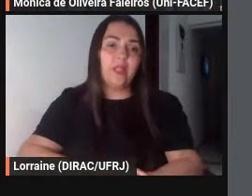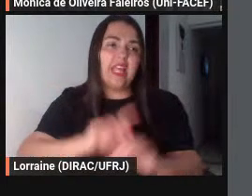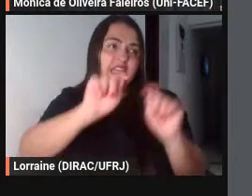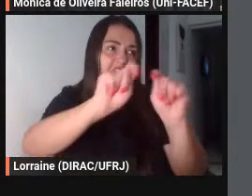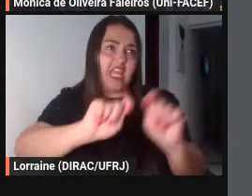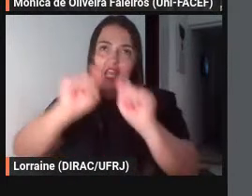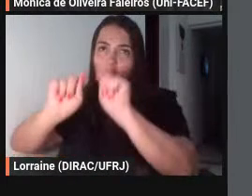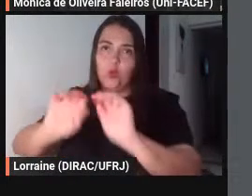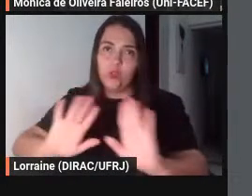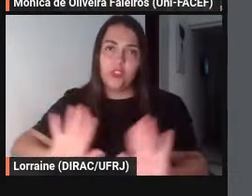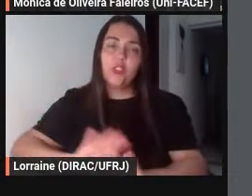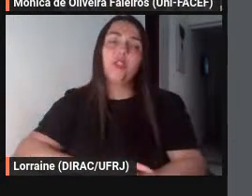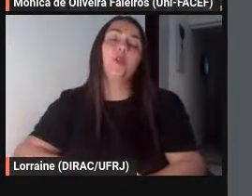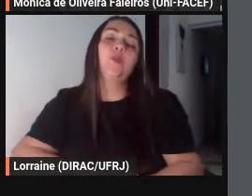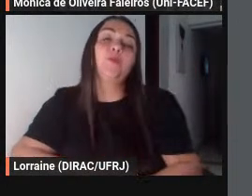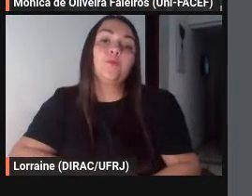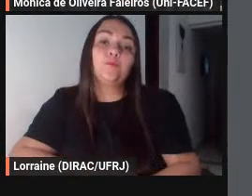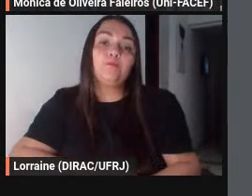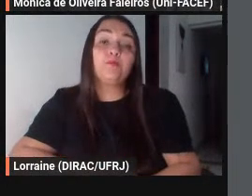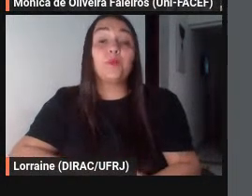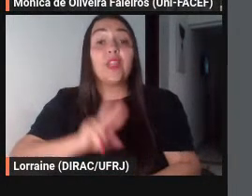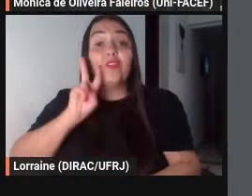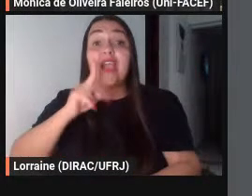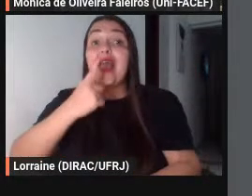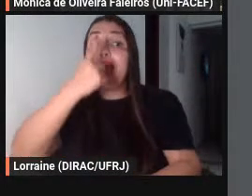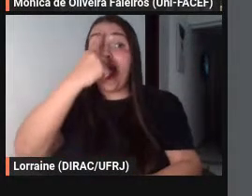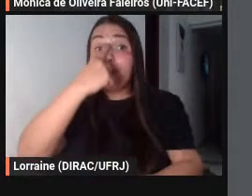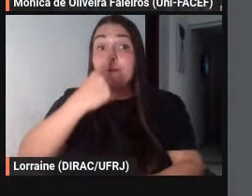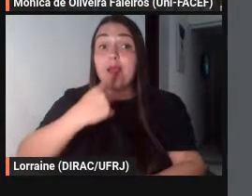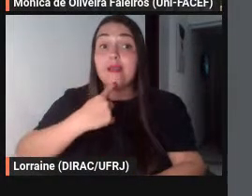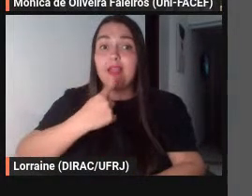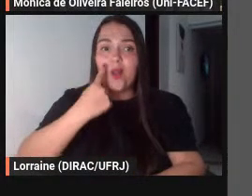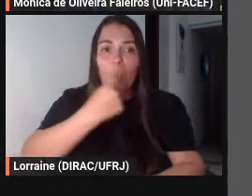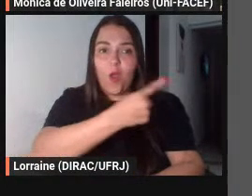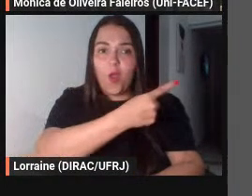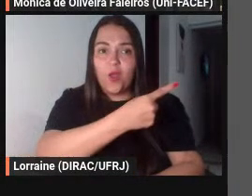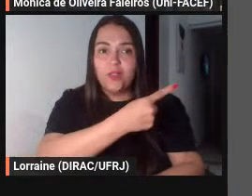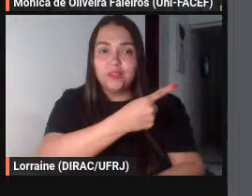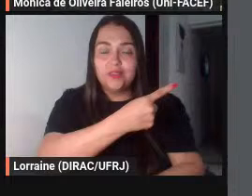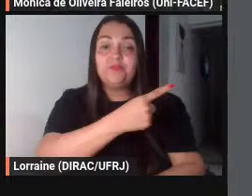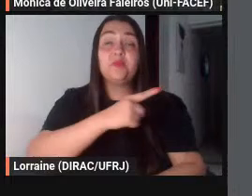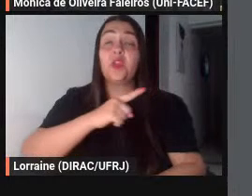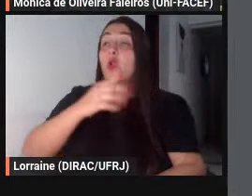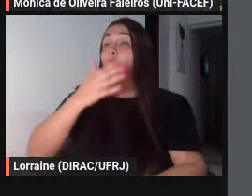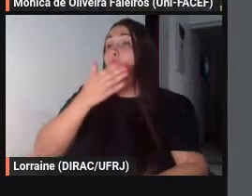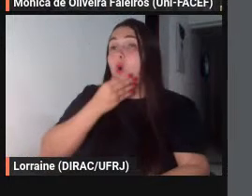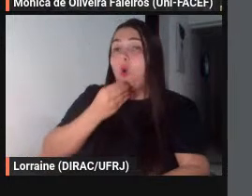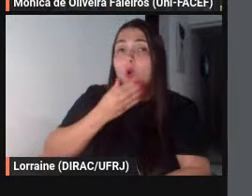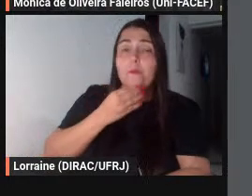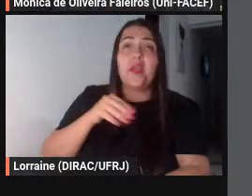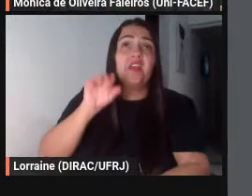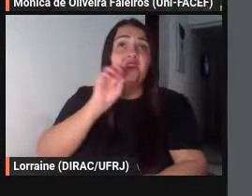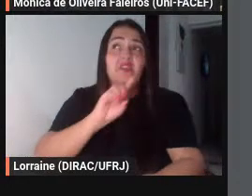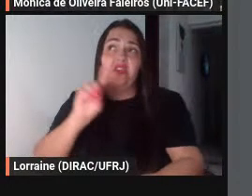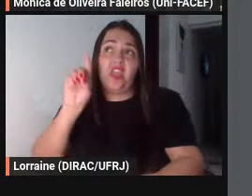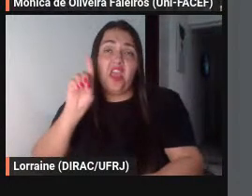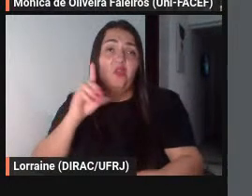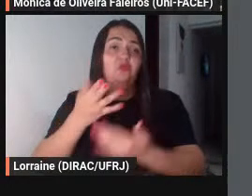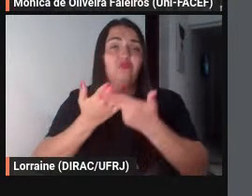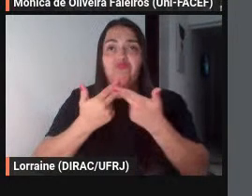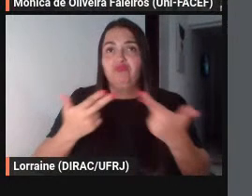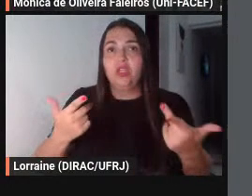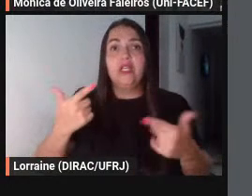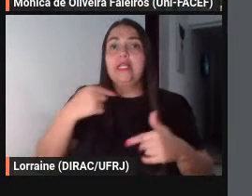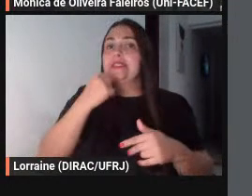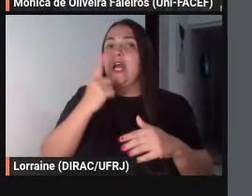texto né aqui grifado em amarelo fato é que nem homem nem Deus passando por Vênus conseguia ir adiante ou